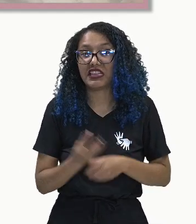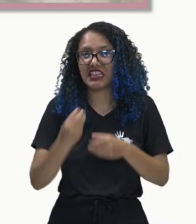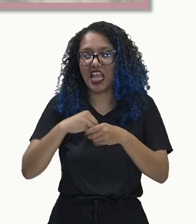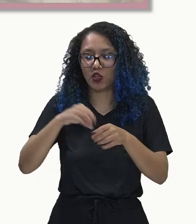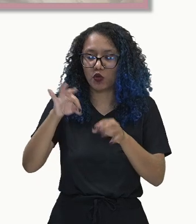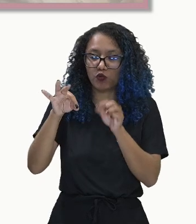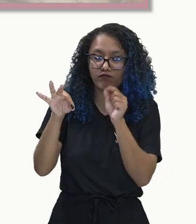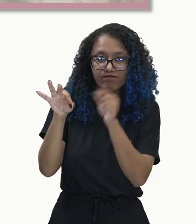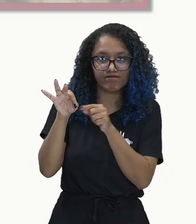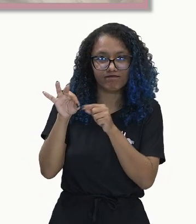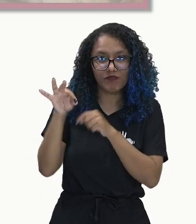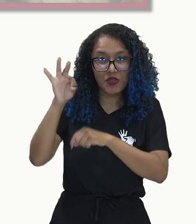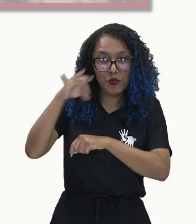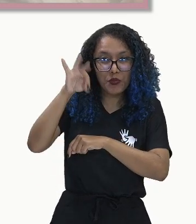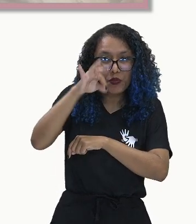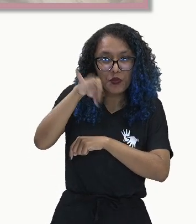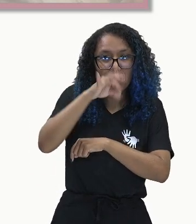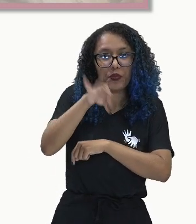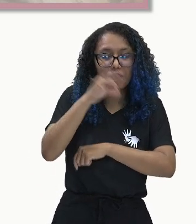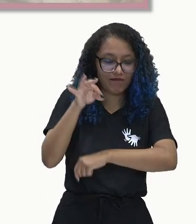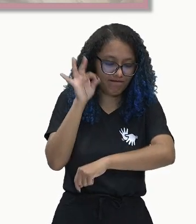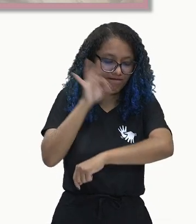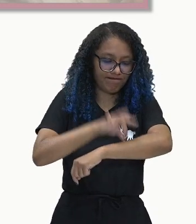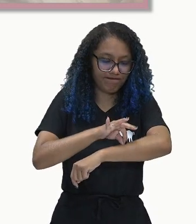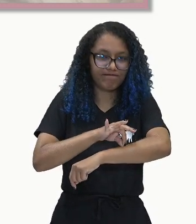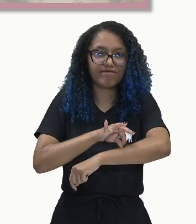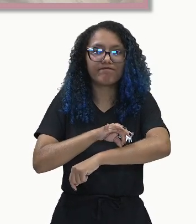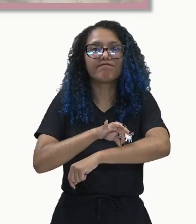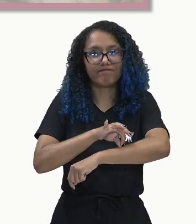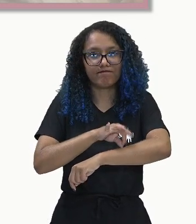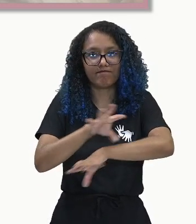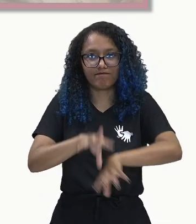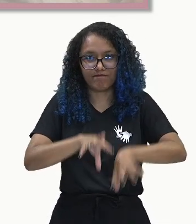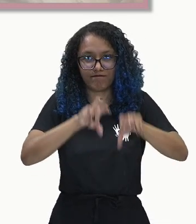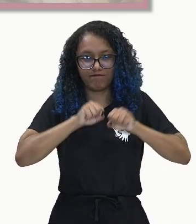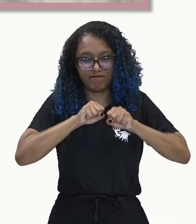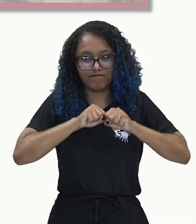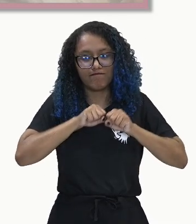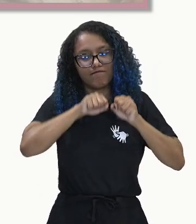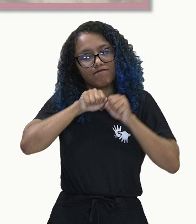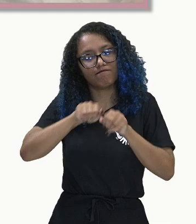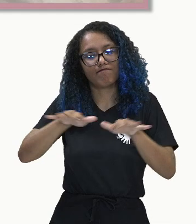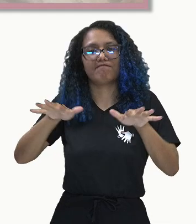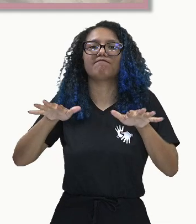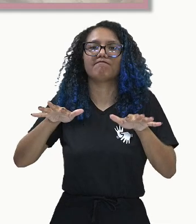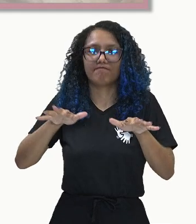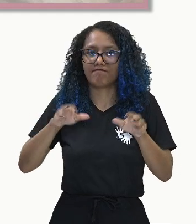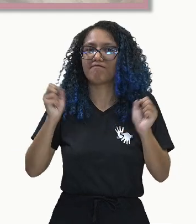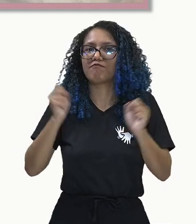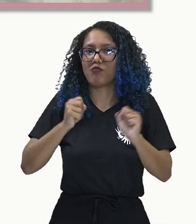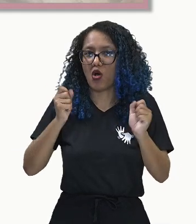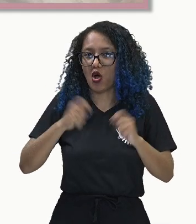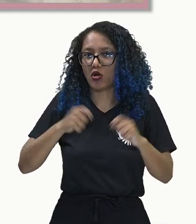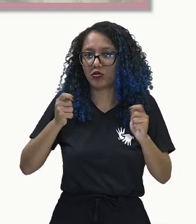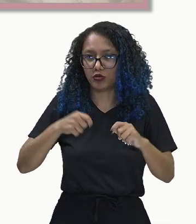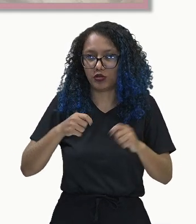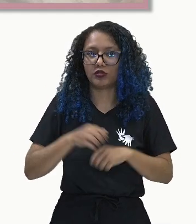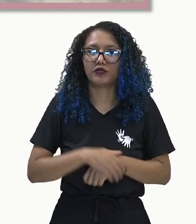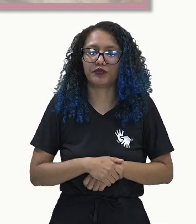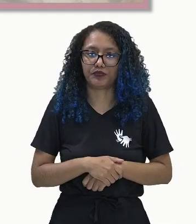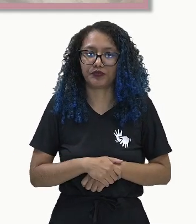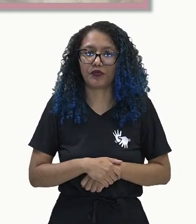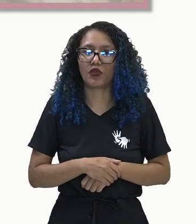e, à medida que ele pica, ele vai transmitir também esse parasita. A transmissão é pela